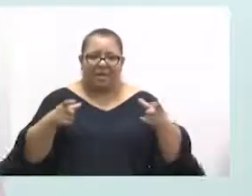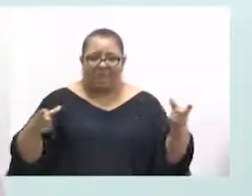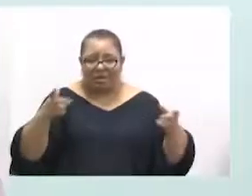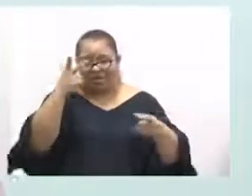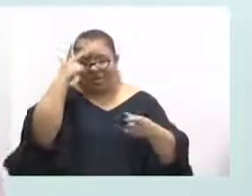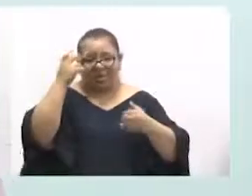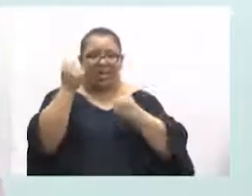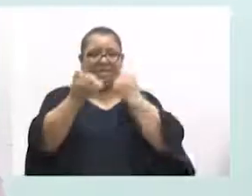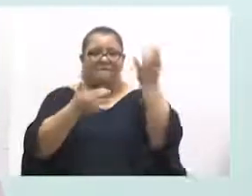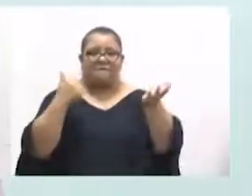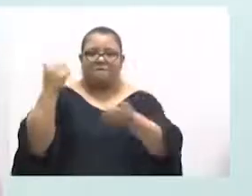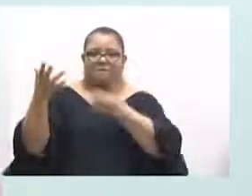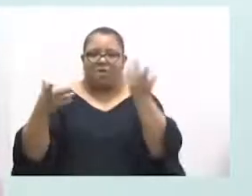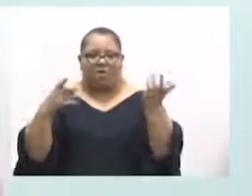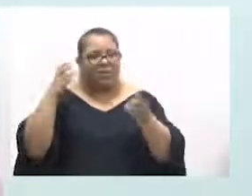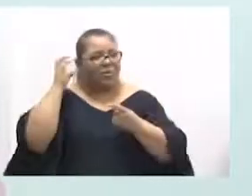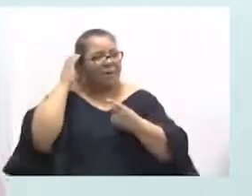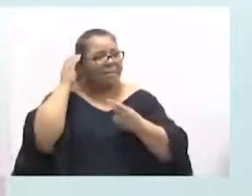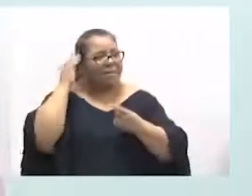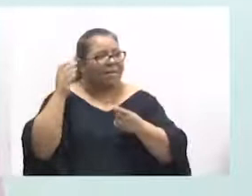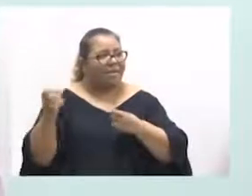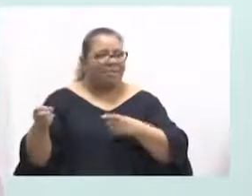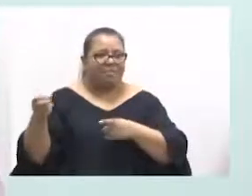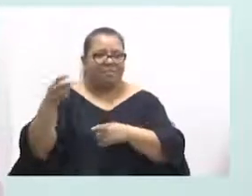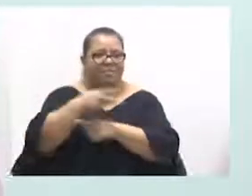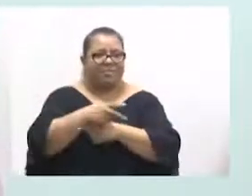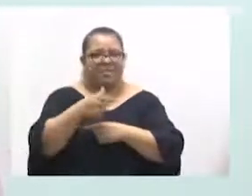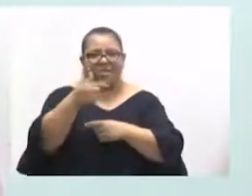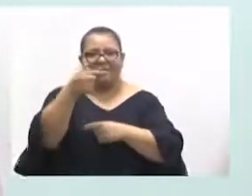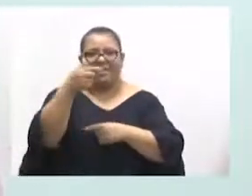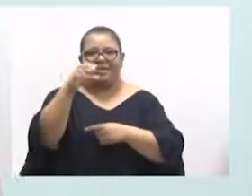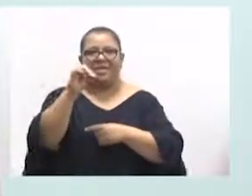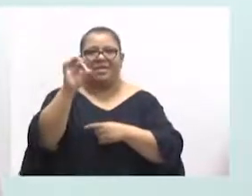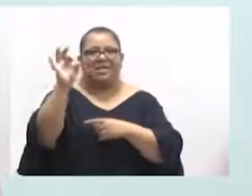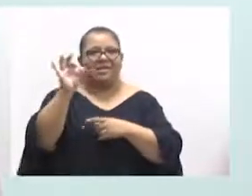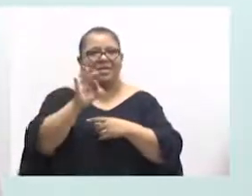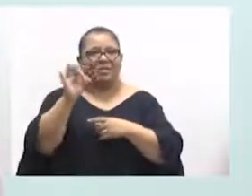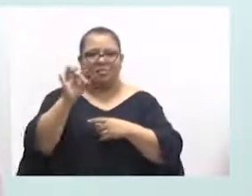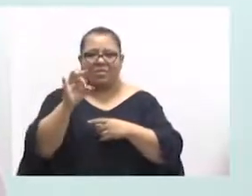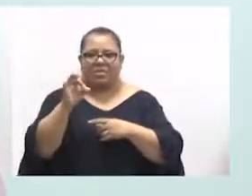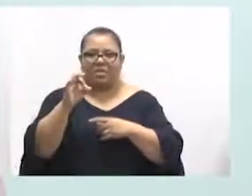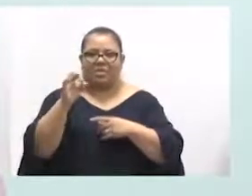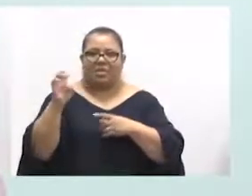fora de Cuiabá. Mais de 70% dos pacientes são do estado.